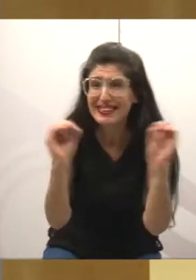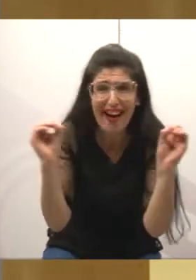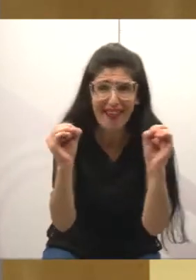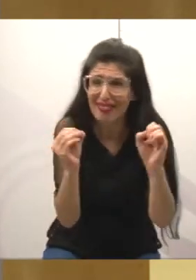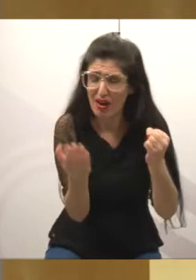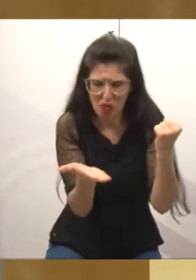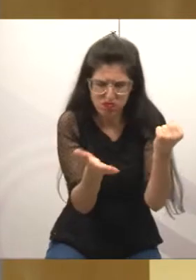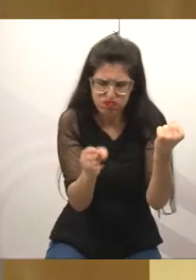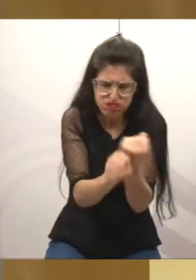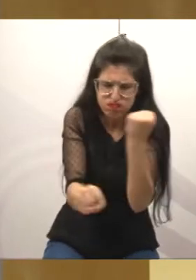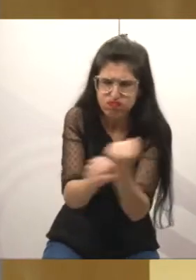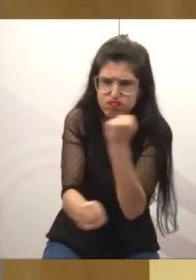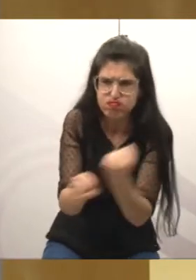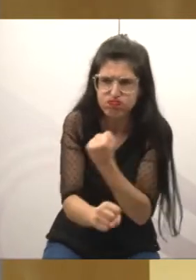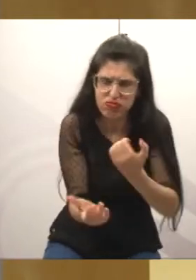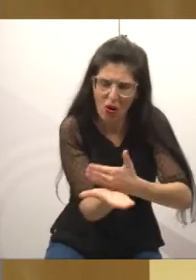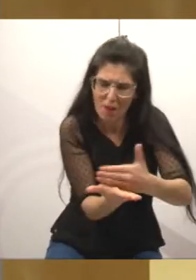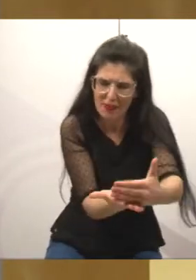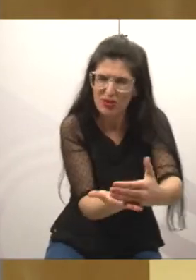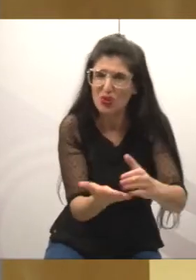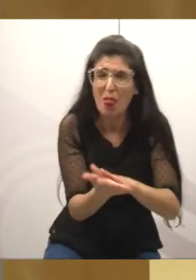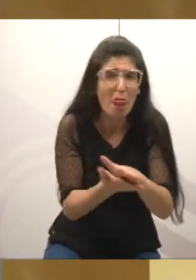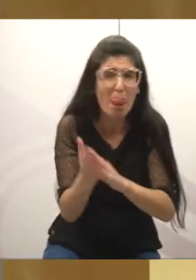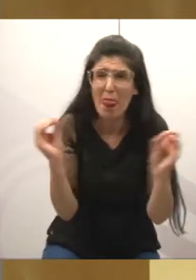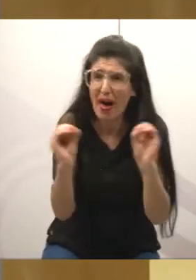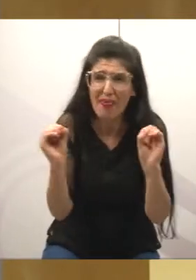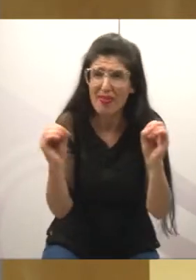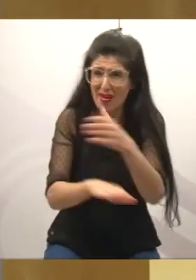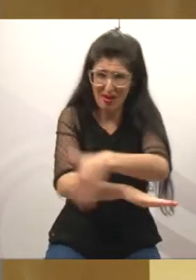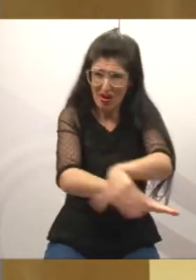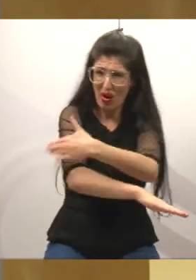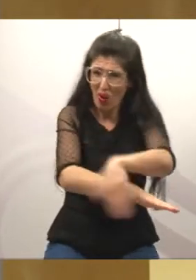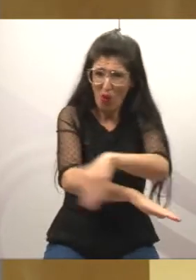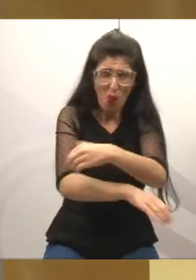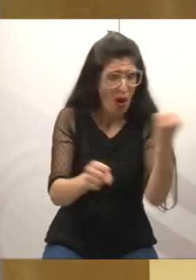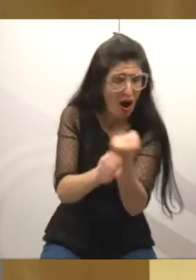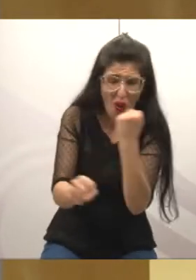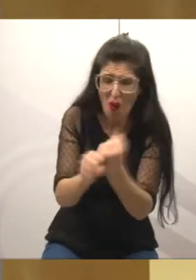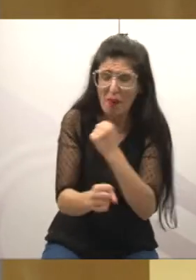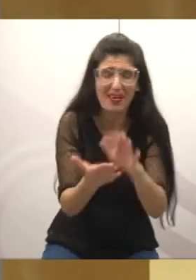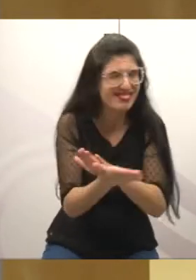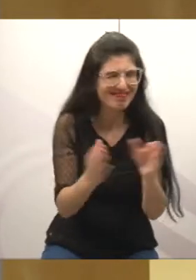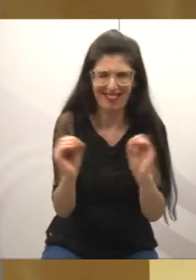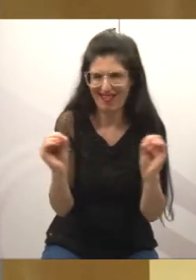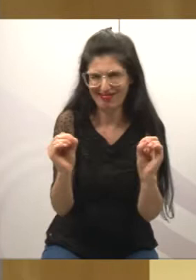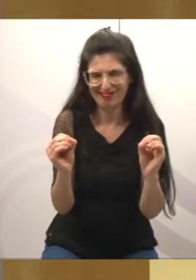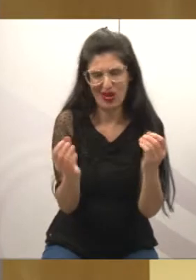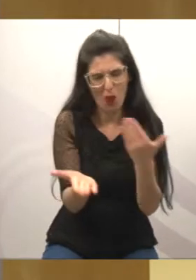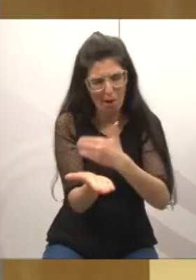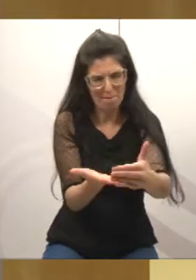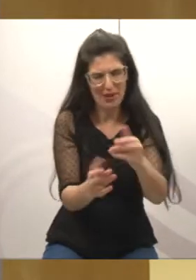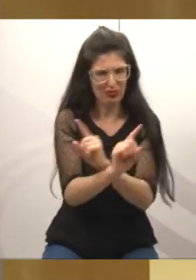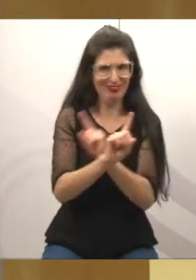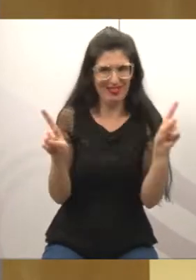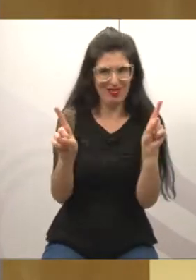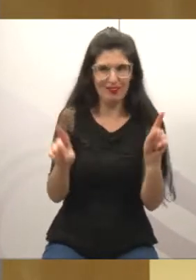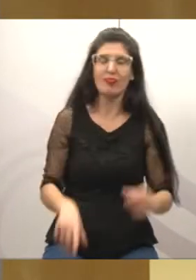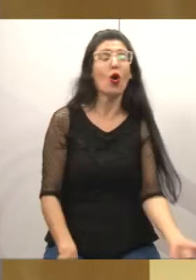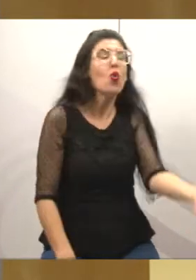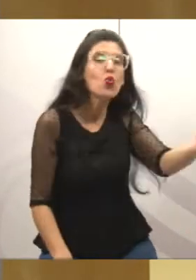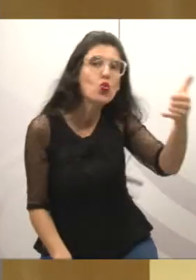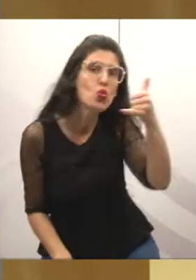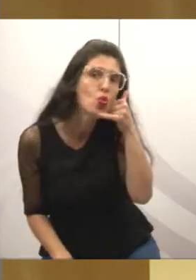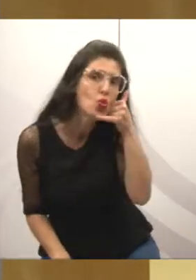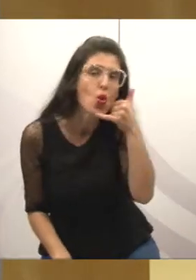obra lá naquela rua. E eu imediatamente liguei ao agora secretário André,